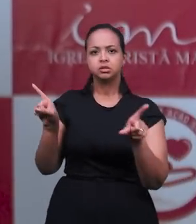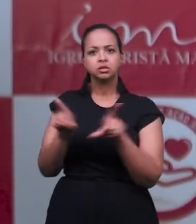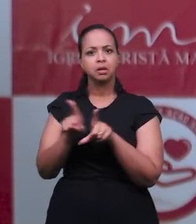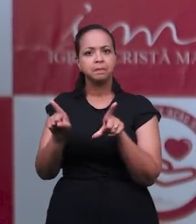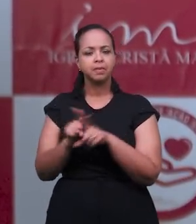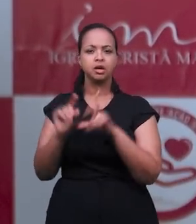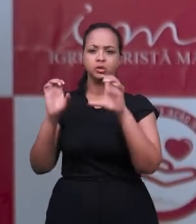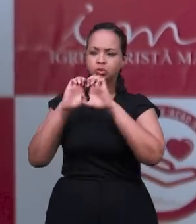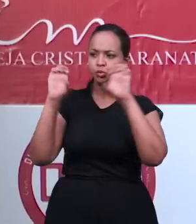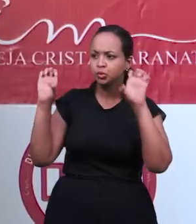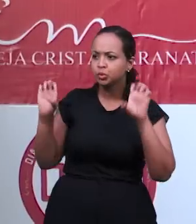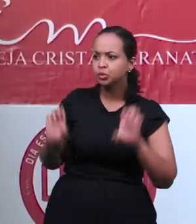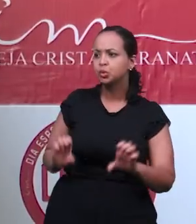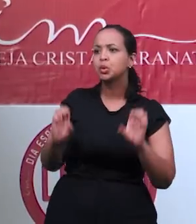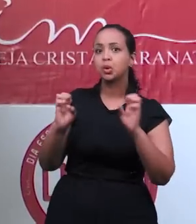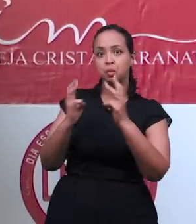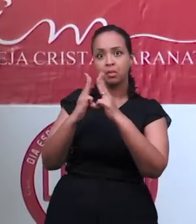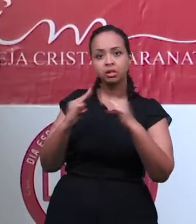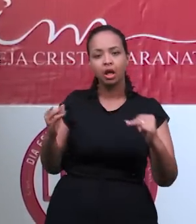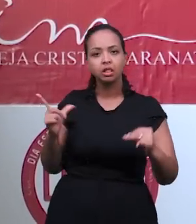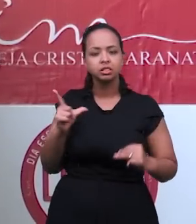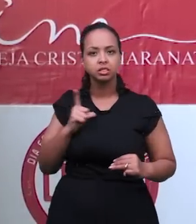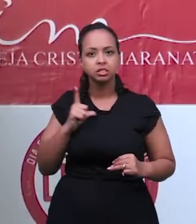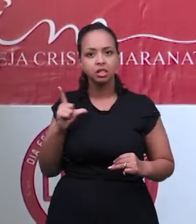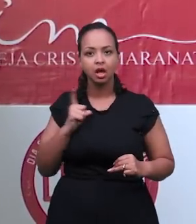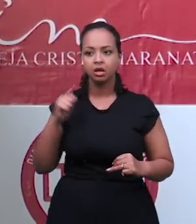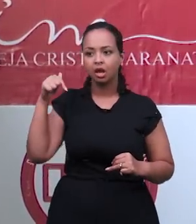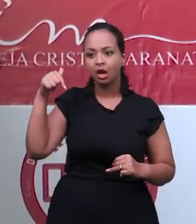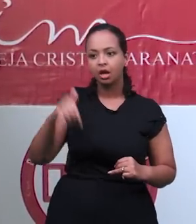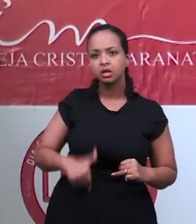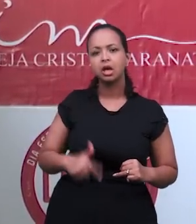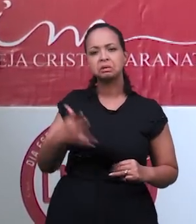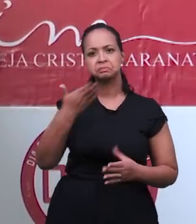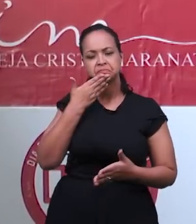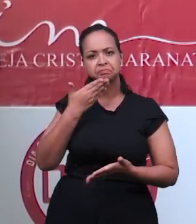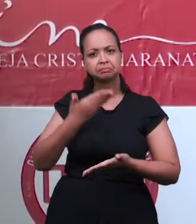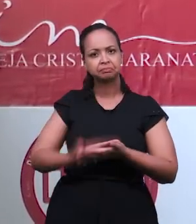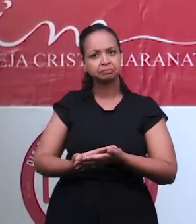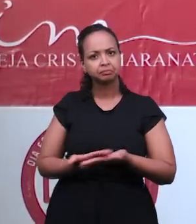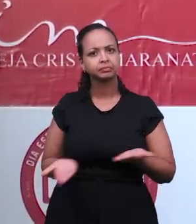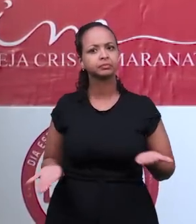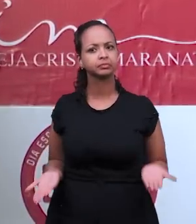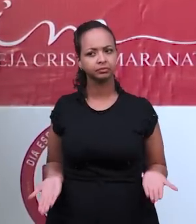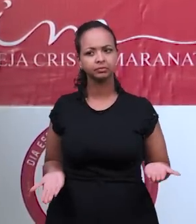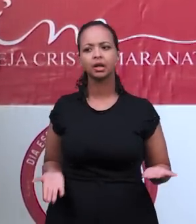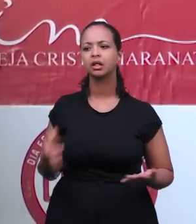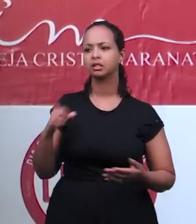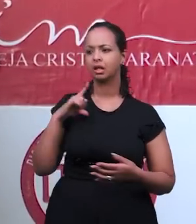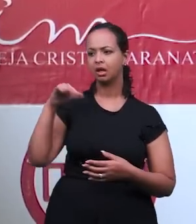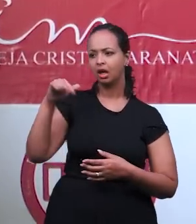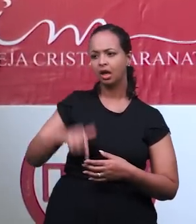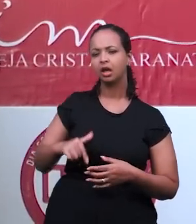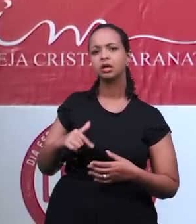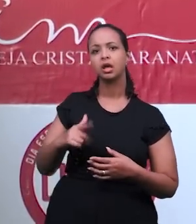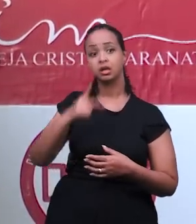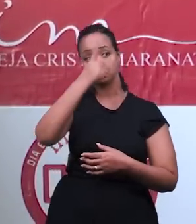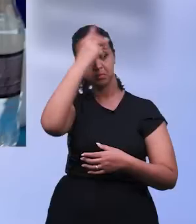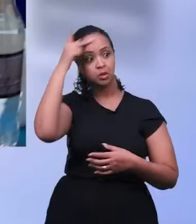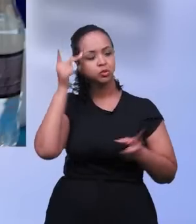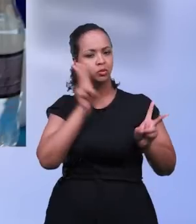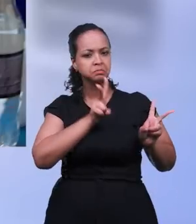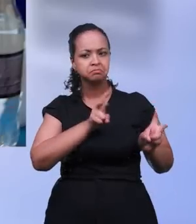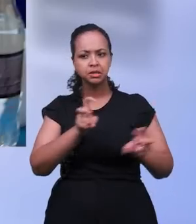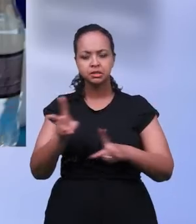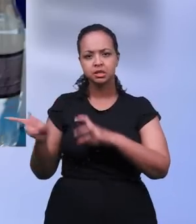que estrutura que o Manaí tem, que é algo notável. Esse foi, ou foram as